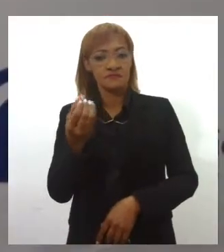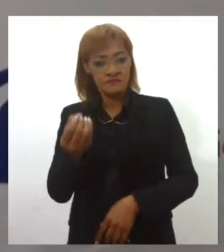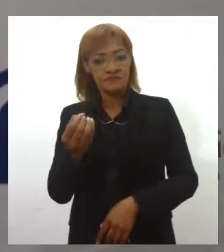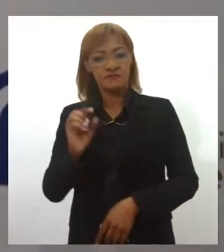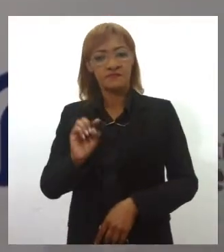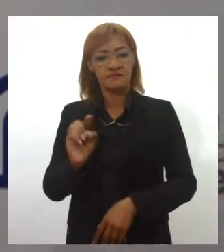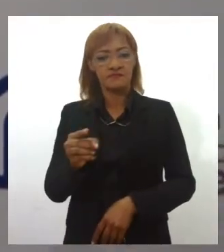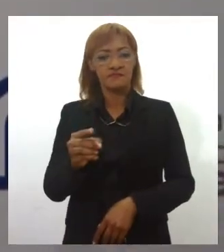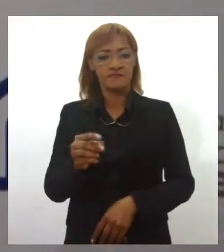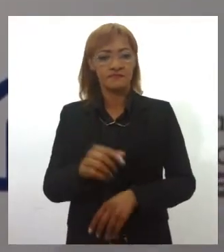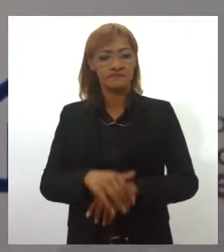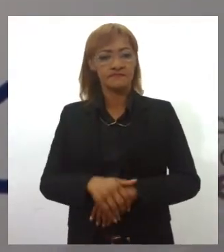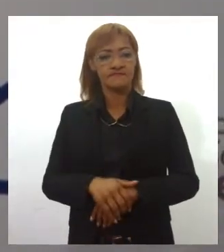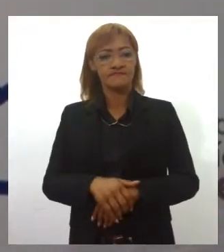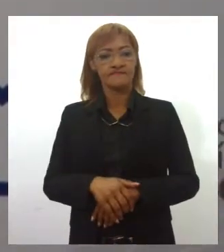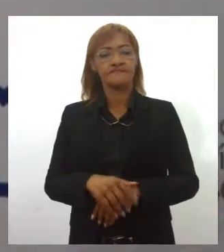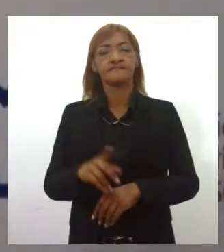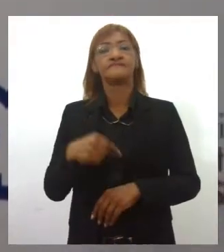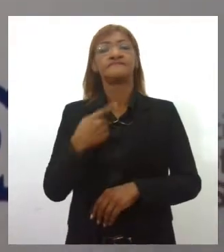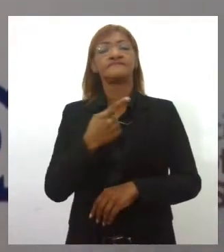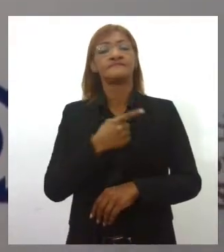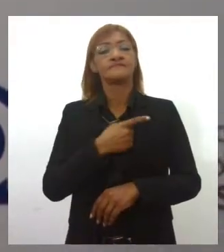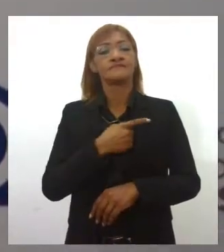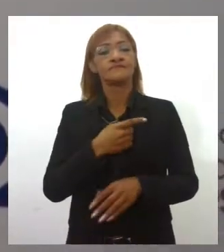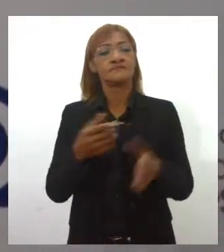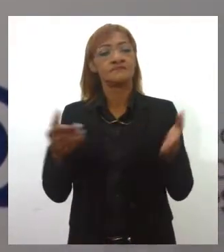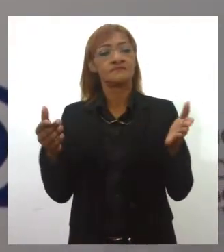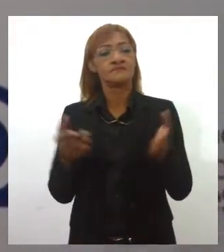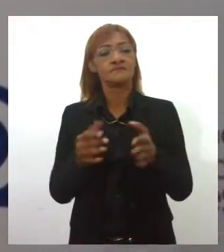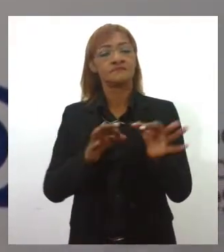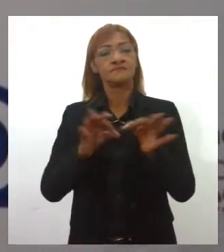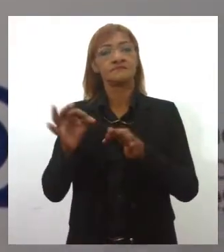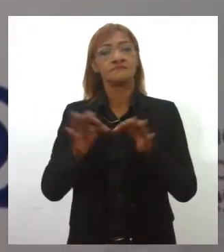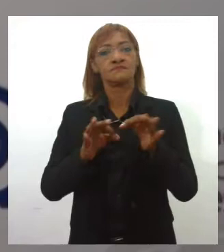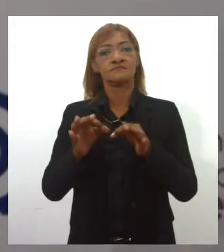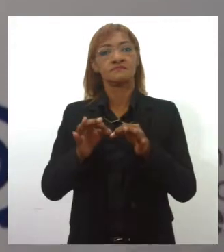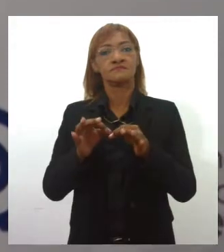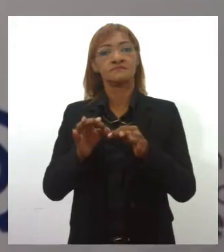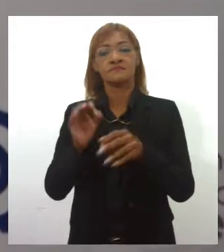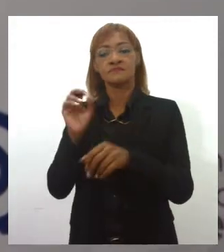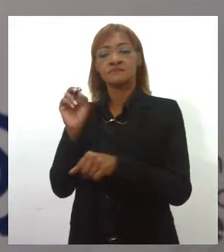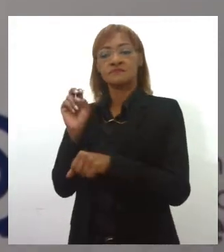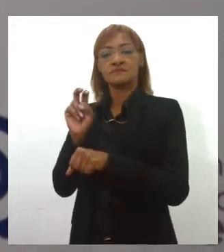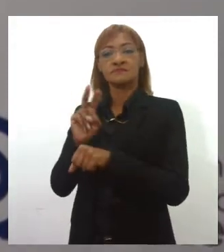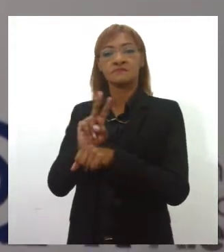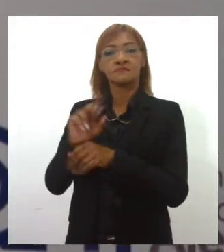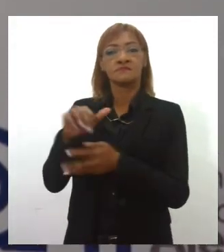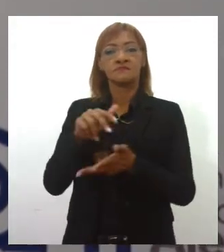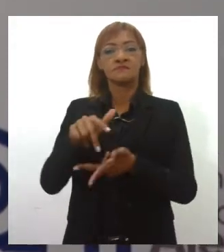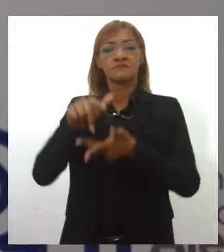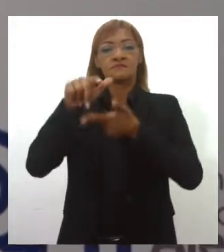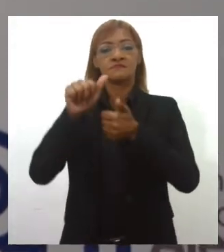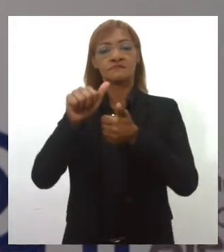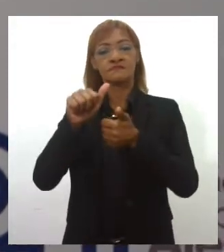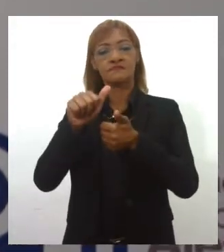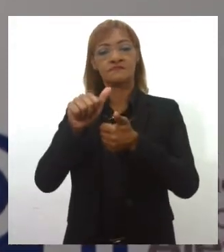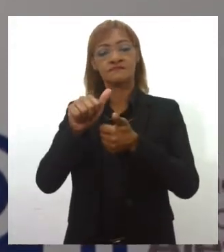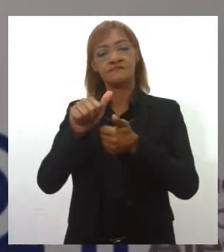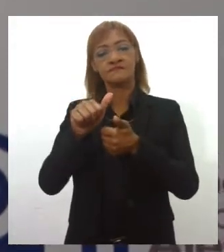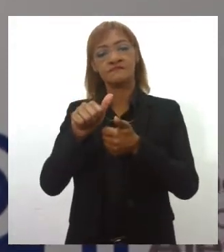O plano que preparamos para trazer aqui é um plano de emprego e sustentabilidade econômica.